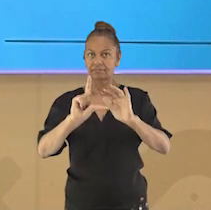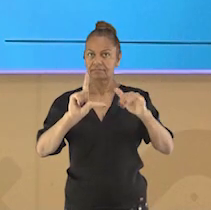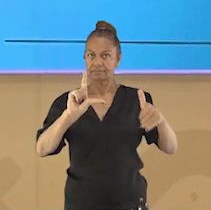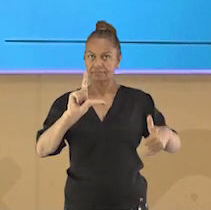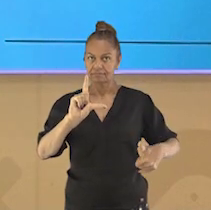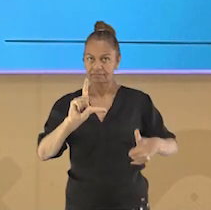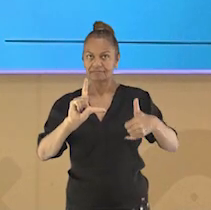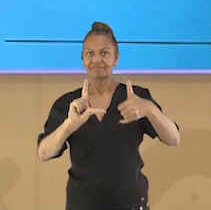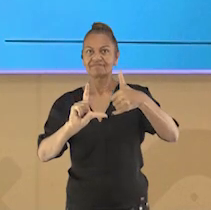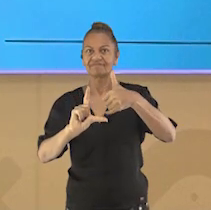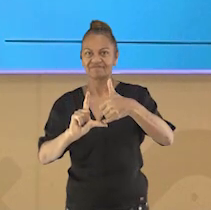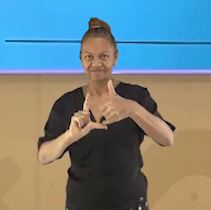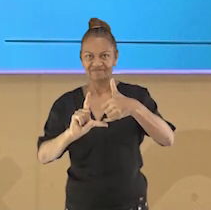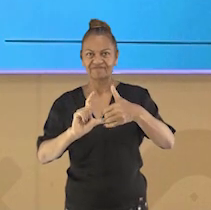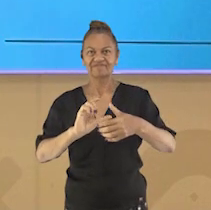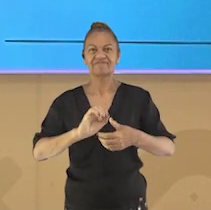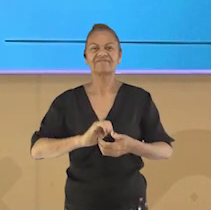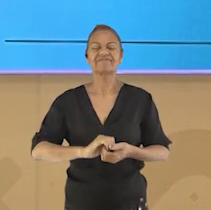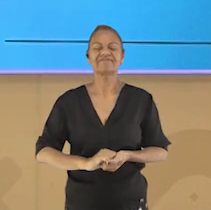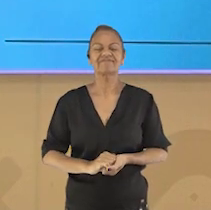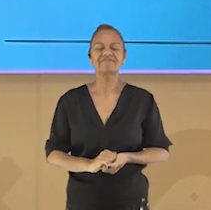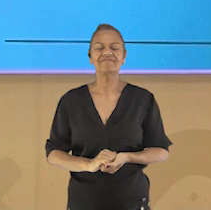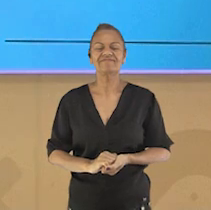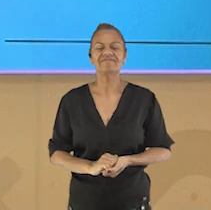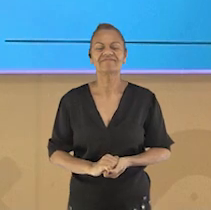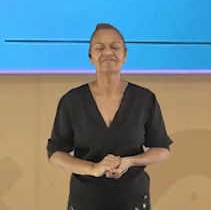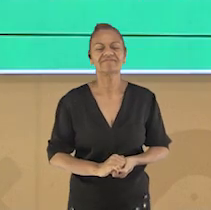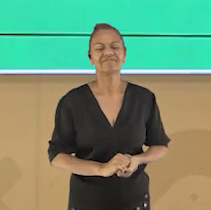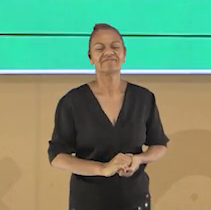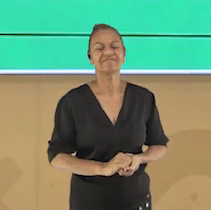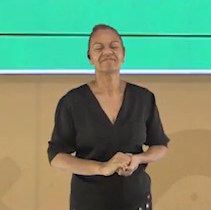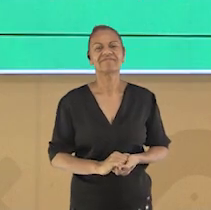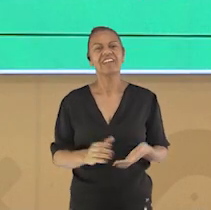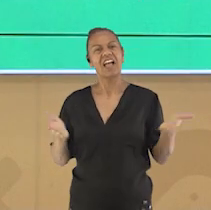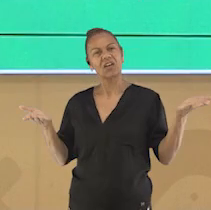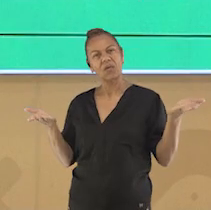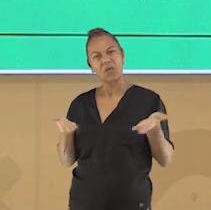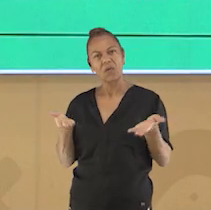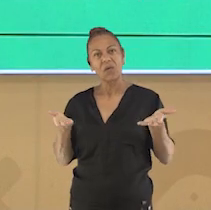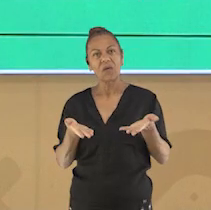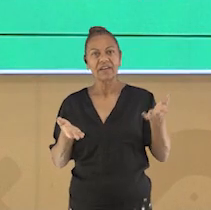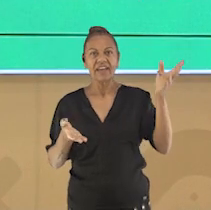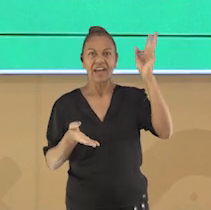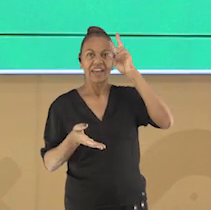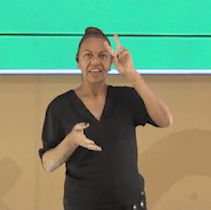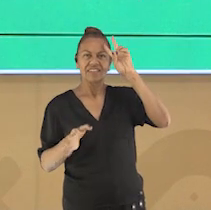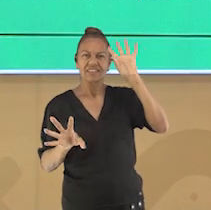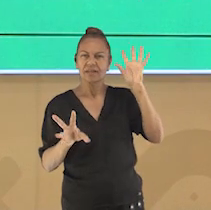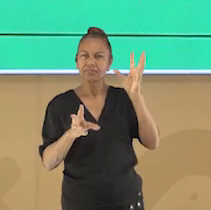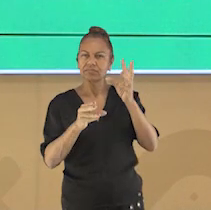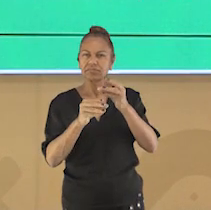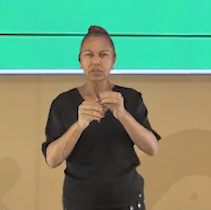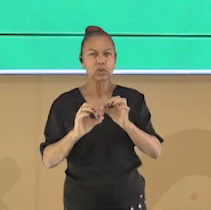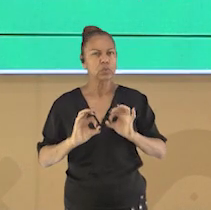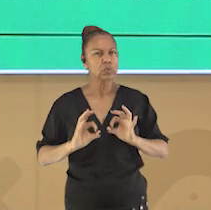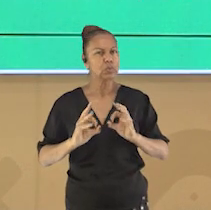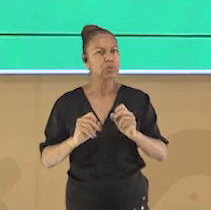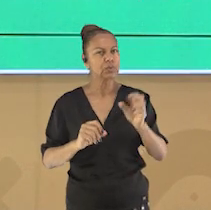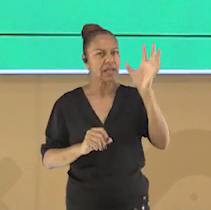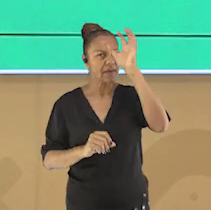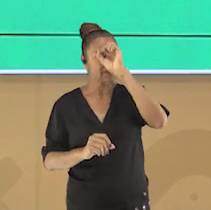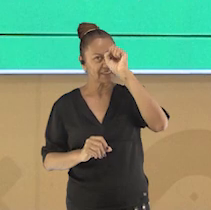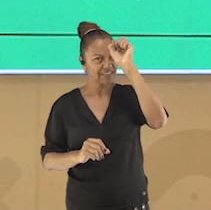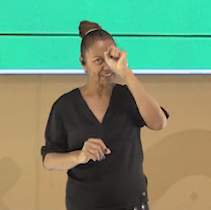tela da sua TV com o seu celular. Vamos agora fazer uma revisão do que aprendemos em nossa aula.